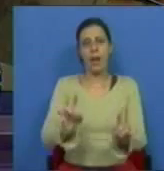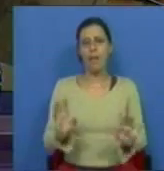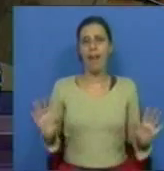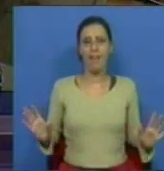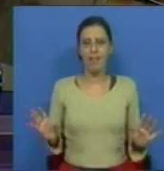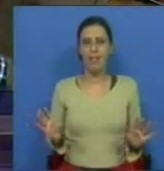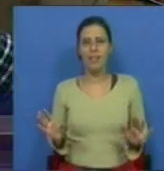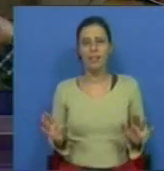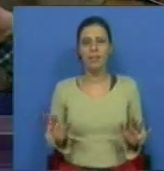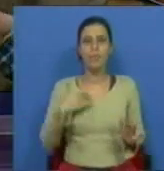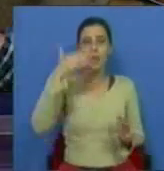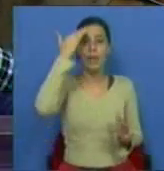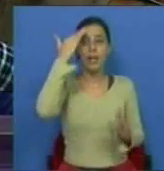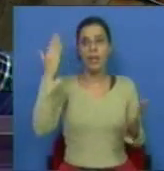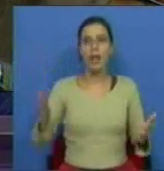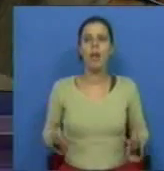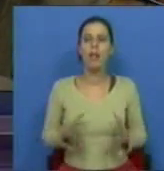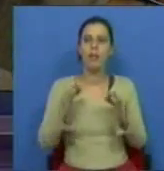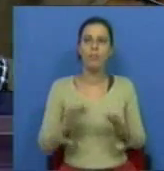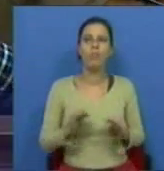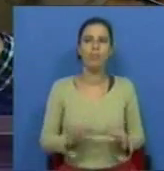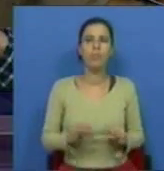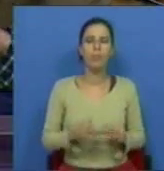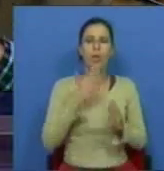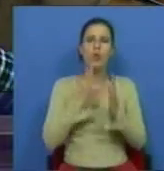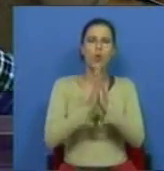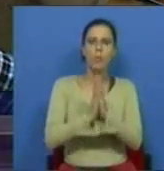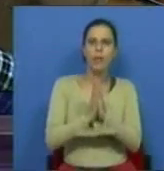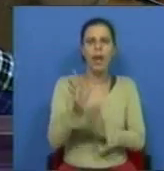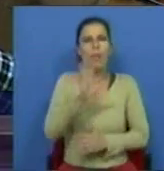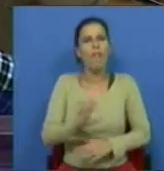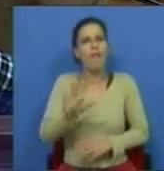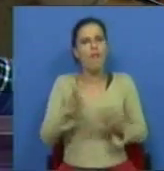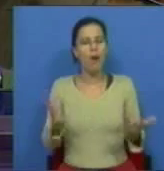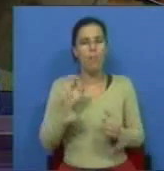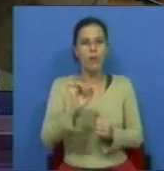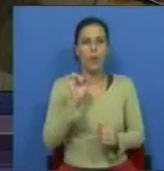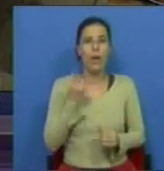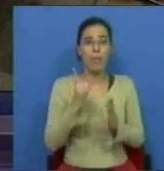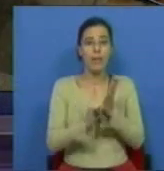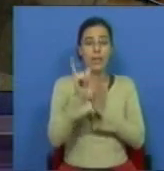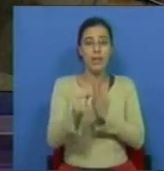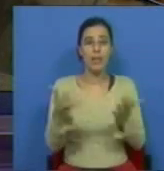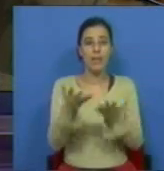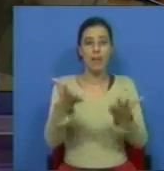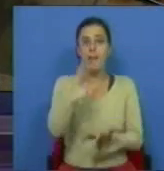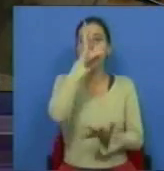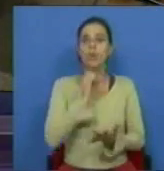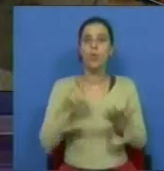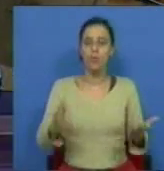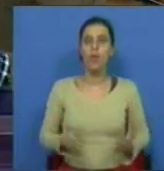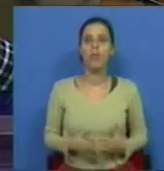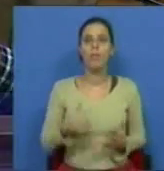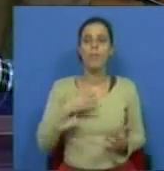e creio que, enfim, terá mesmo suplicado, de alguma maneira, a sua rápida saída deste Governo.